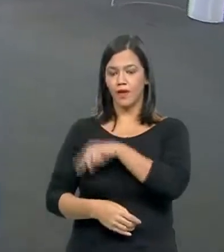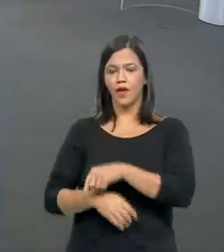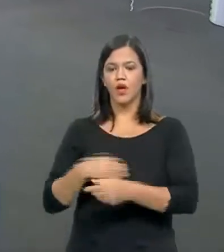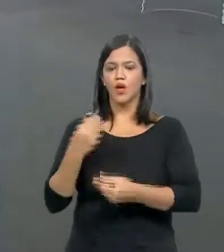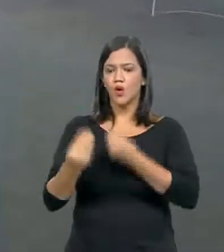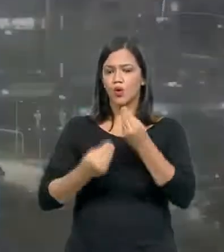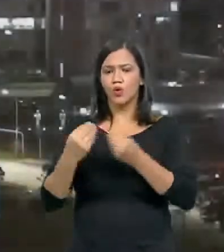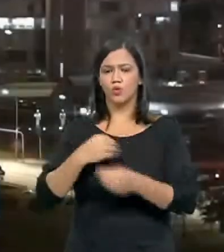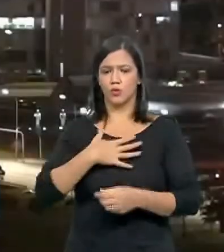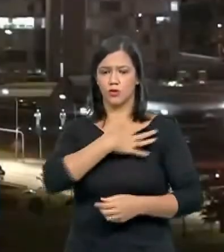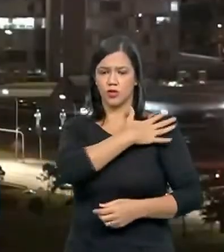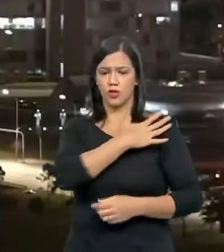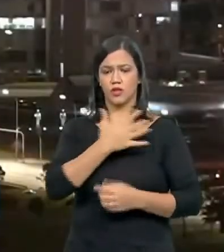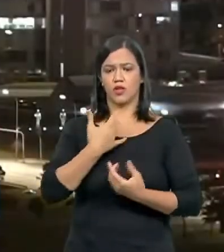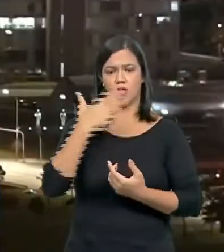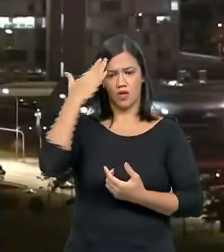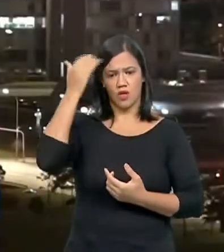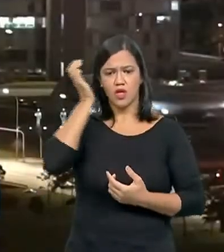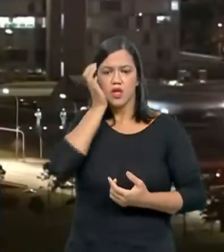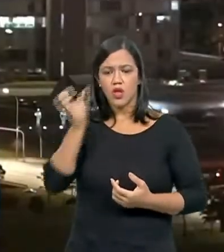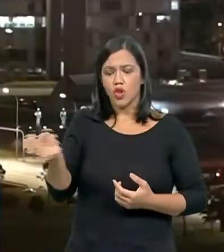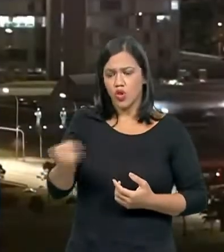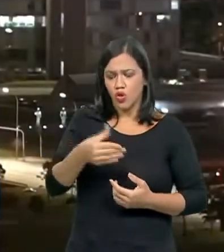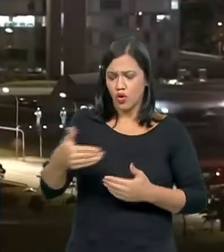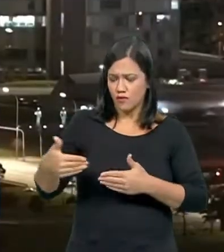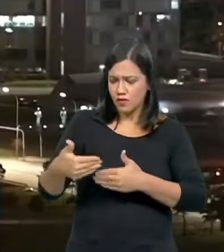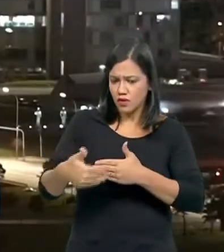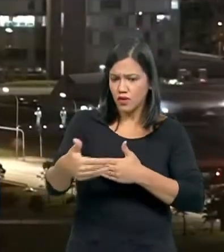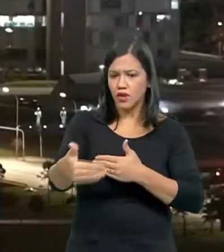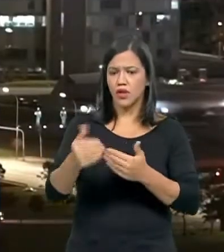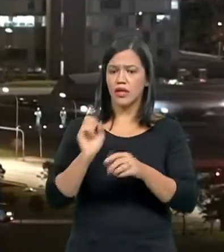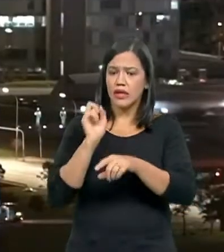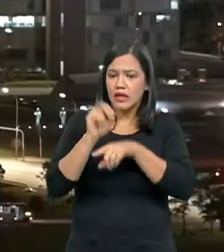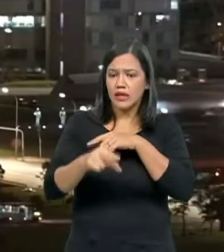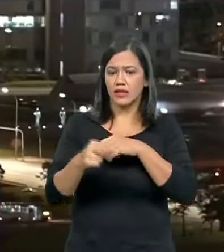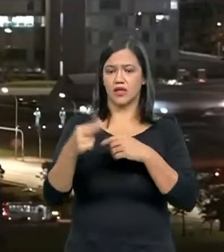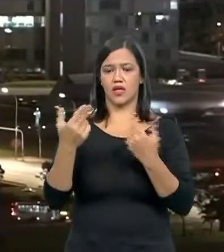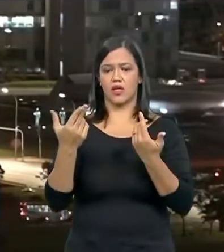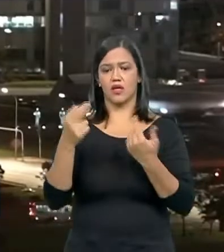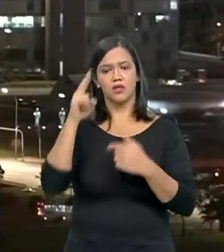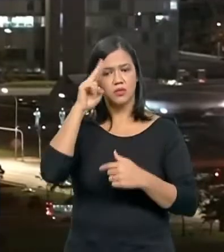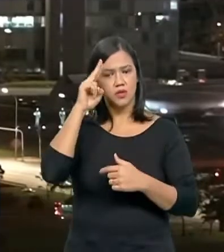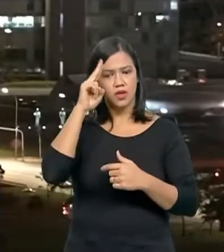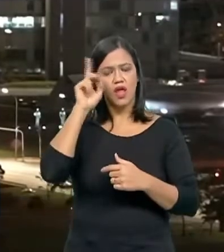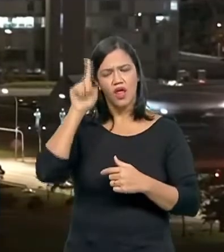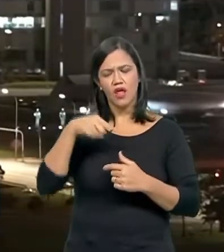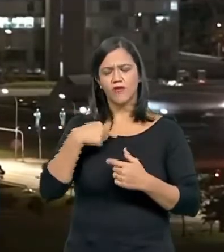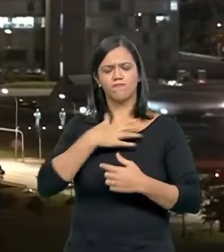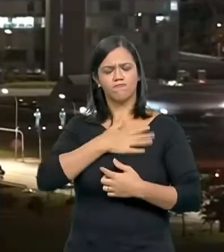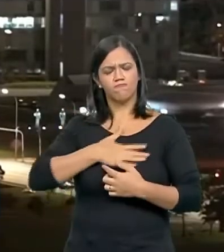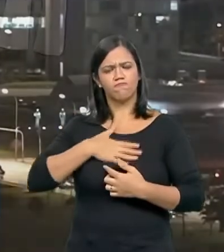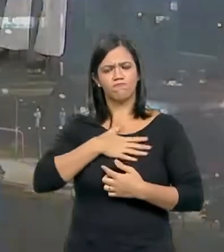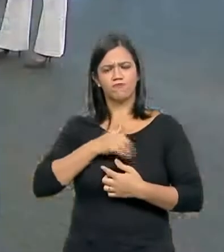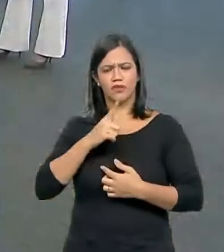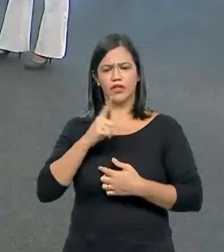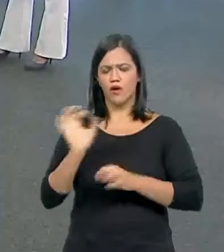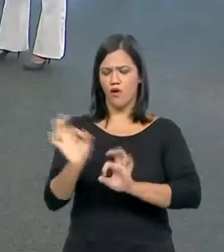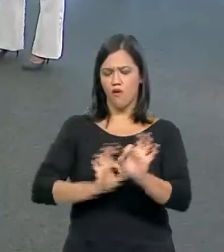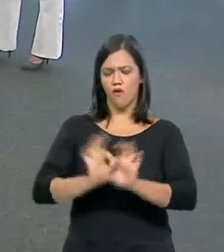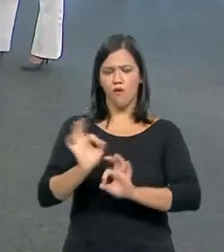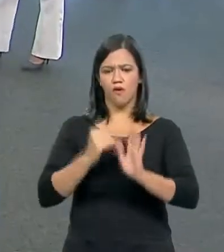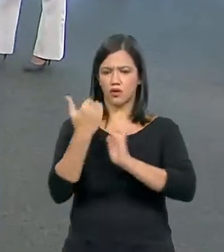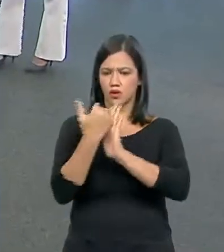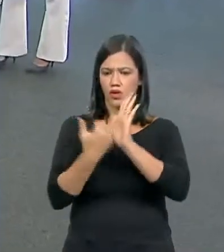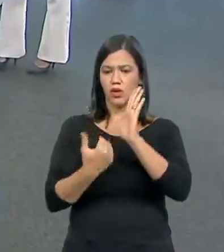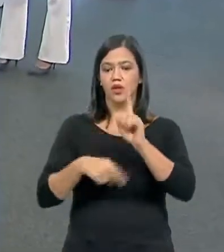general Heleno aconselha as novas gerações a seguir carreira militar, instituições que inspiram ordem, hierarquia e formação